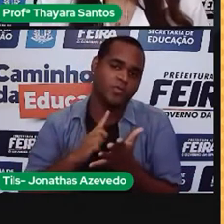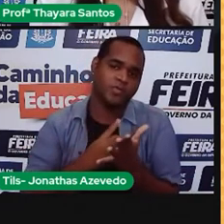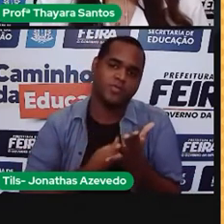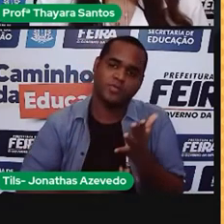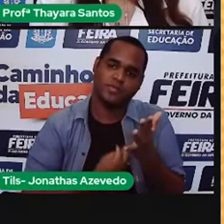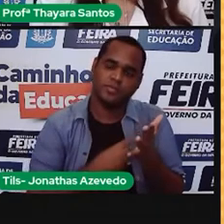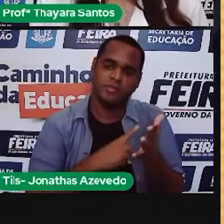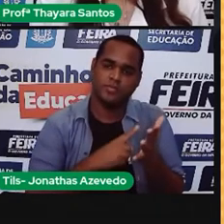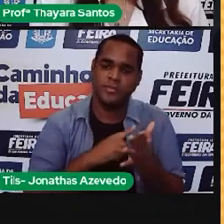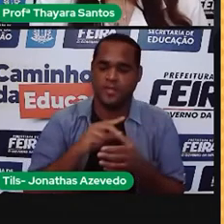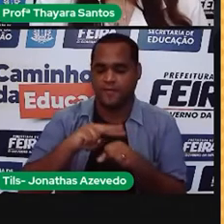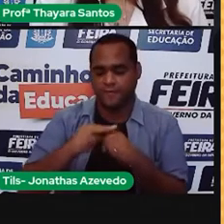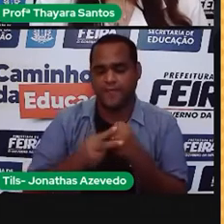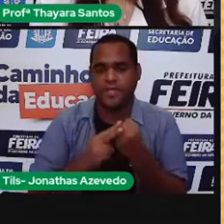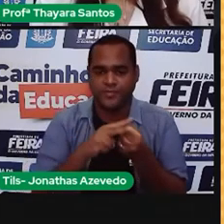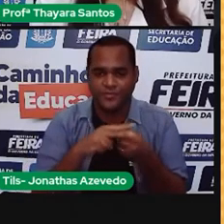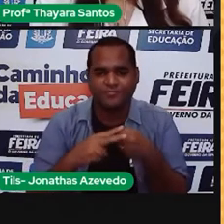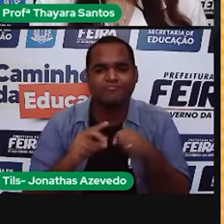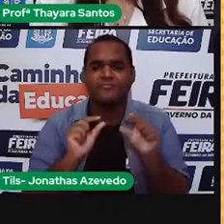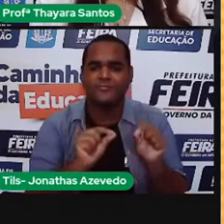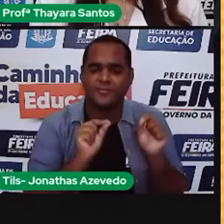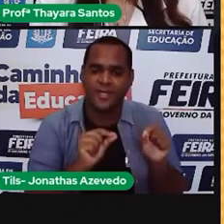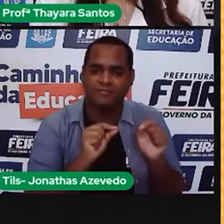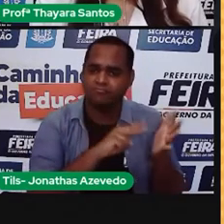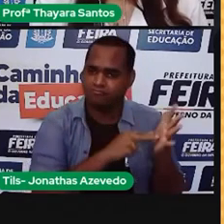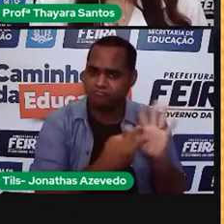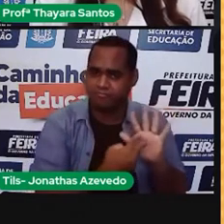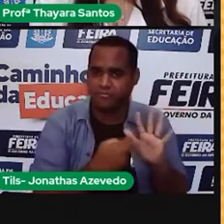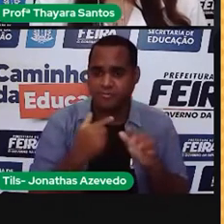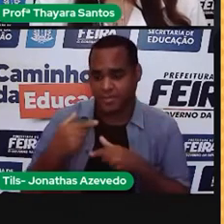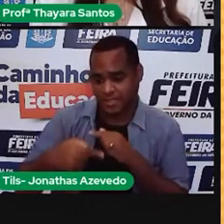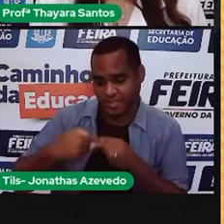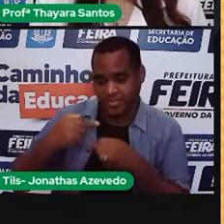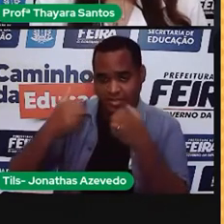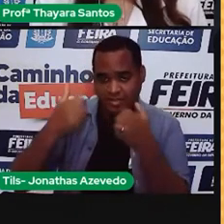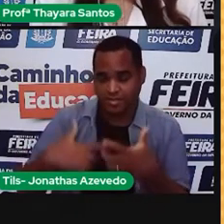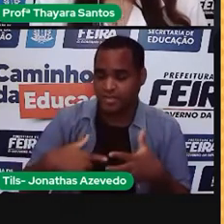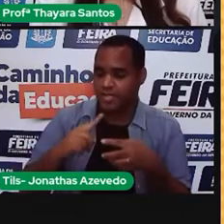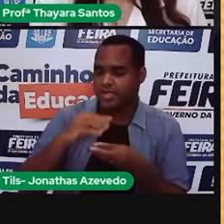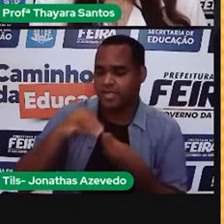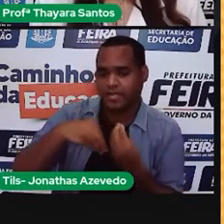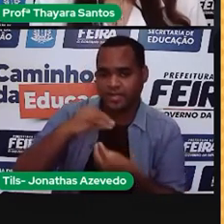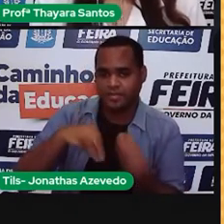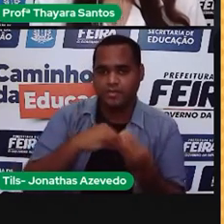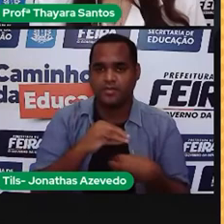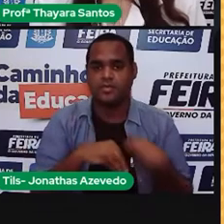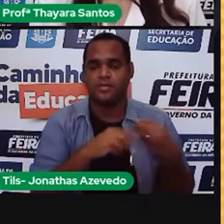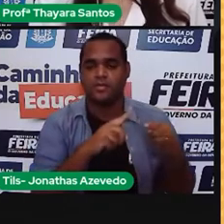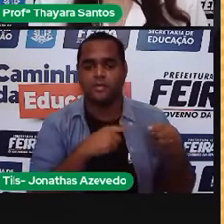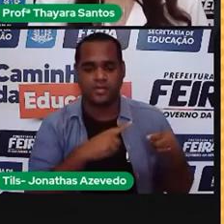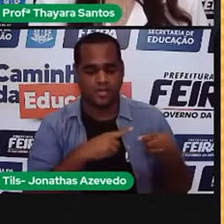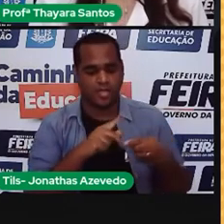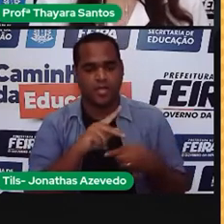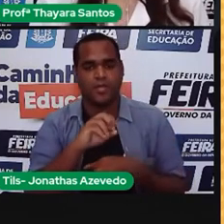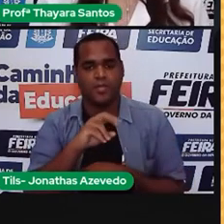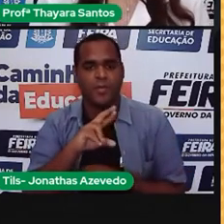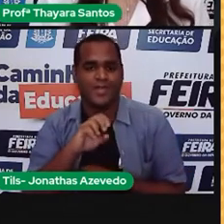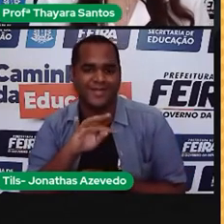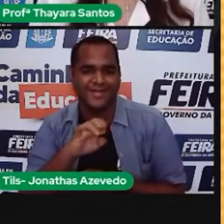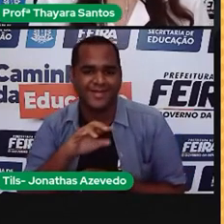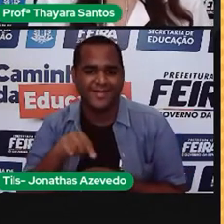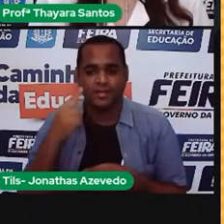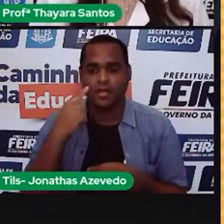E vírus são nada mais, nada menos, do que genes envolvidos por uma capa de proteínas. Uma coisa